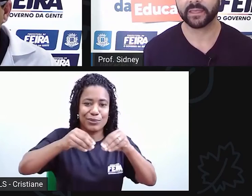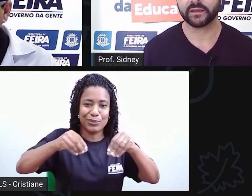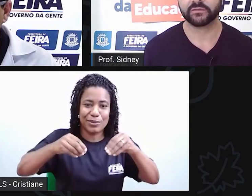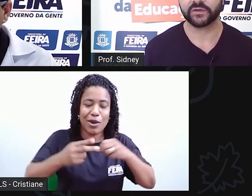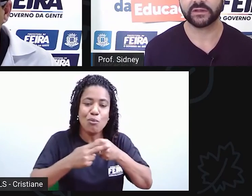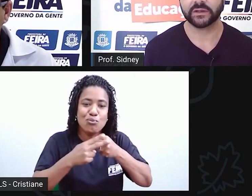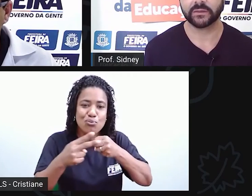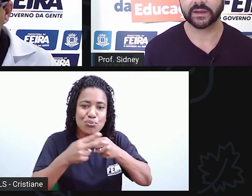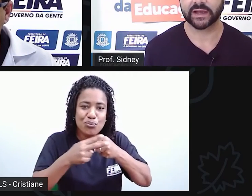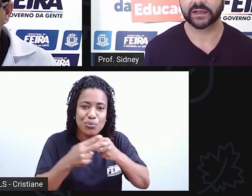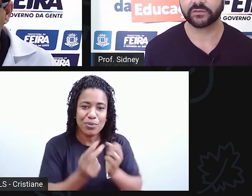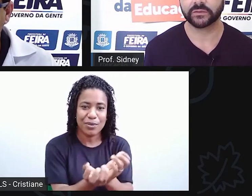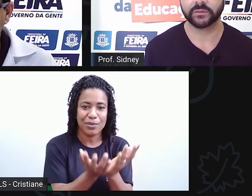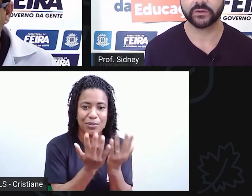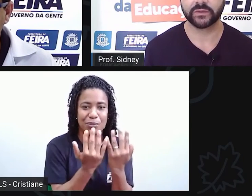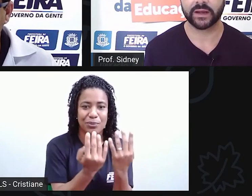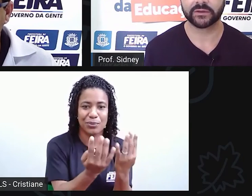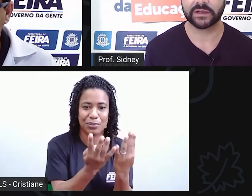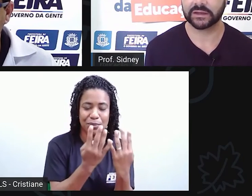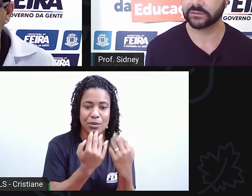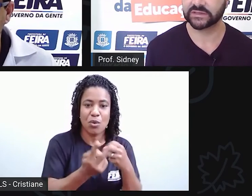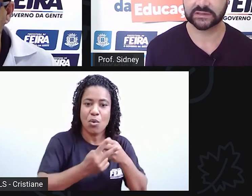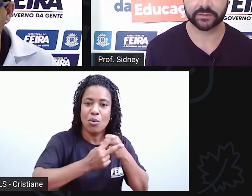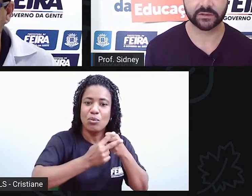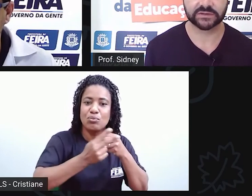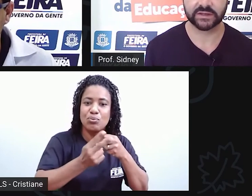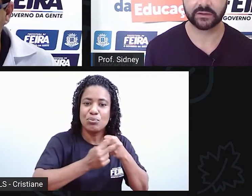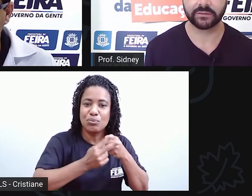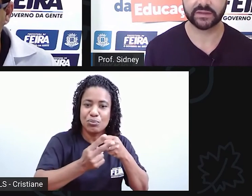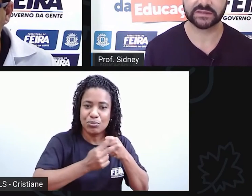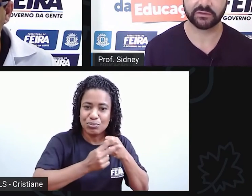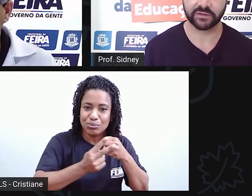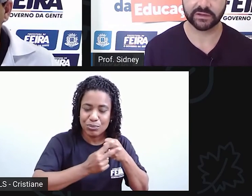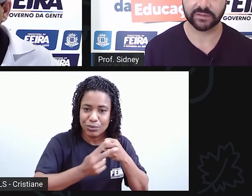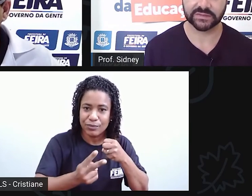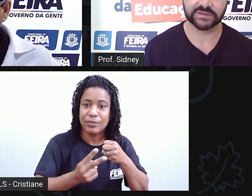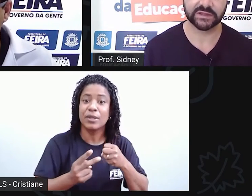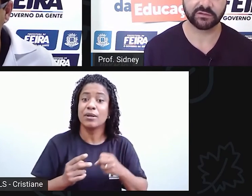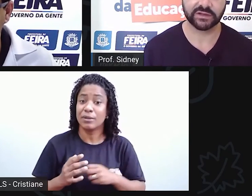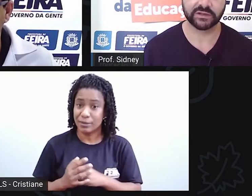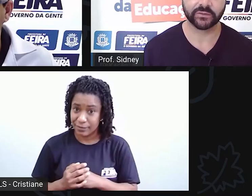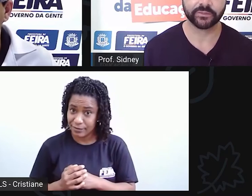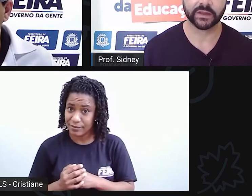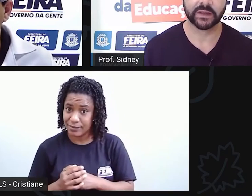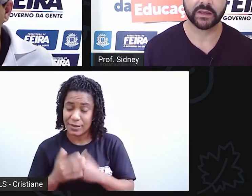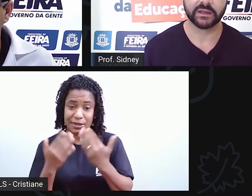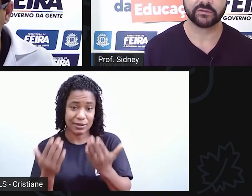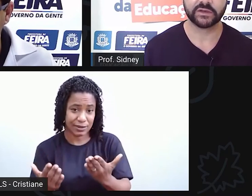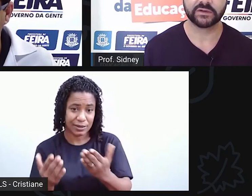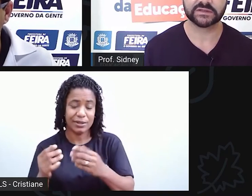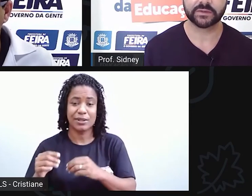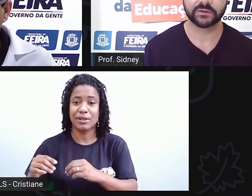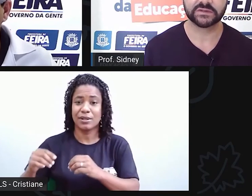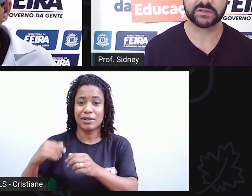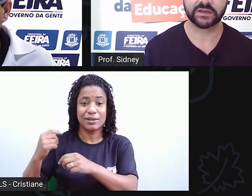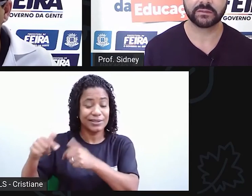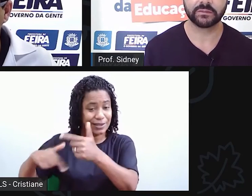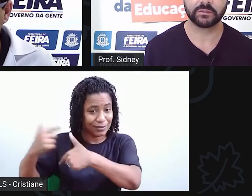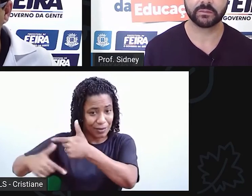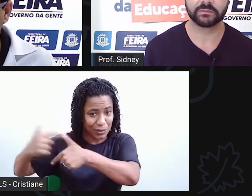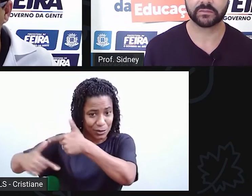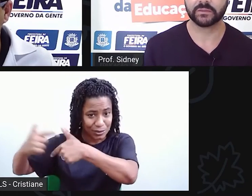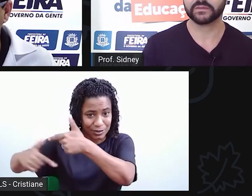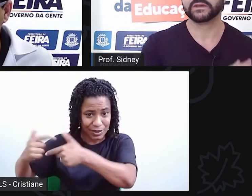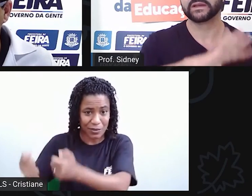vendeu uma carga de fumo muito alta, ele não tinha essa produção, mas mesmo assim ele vendeu. E vendeu essa produção